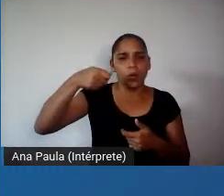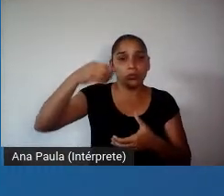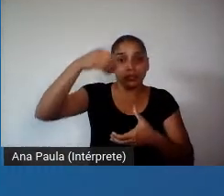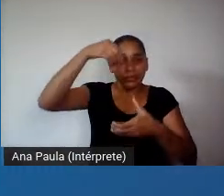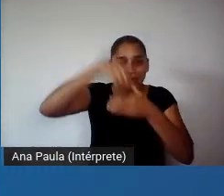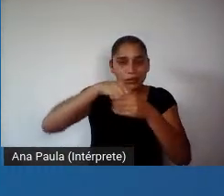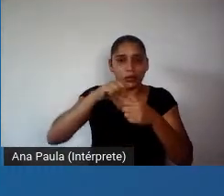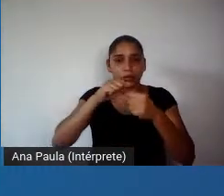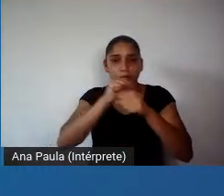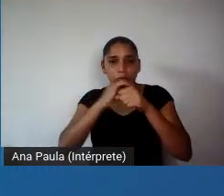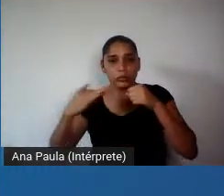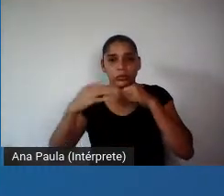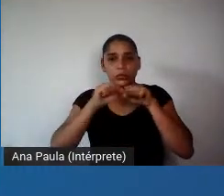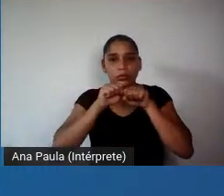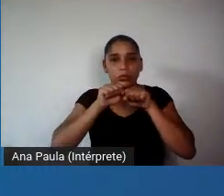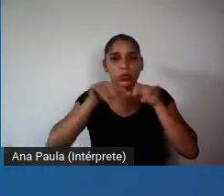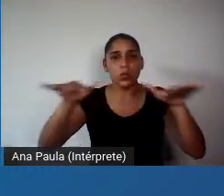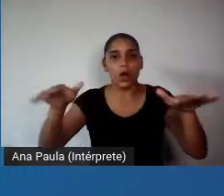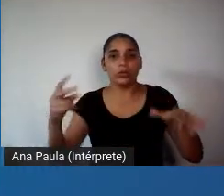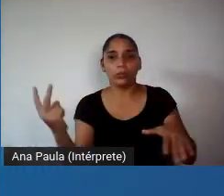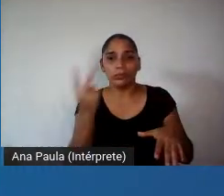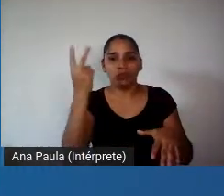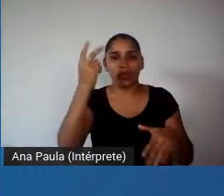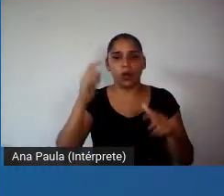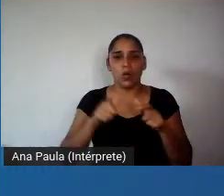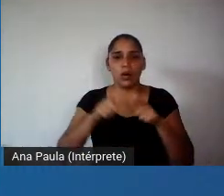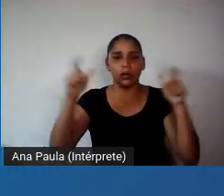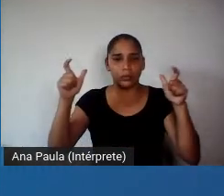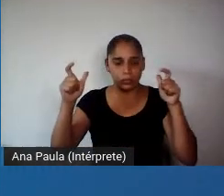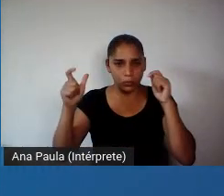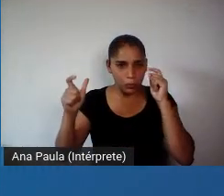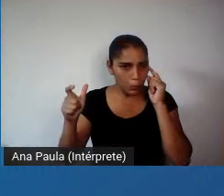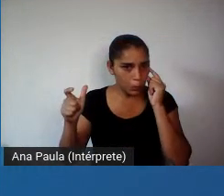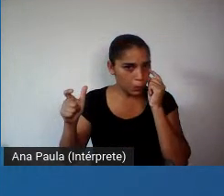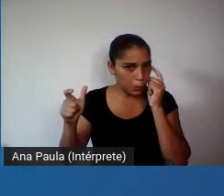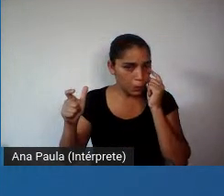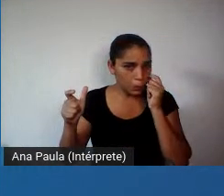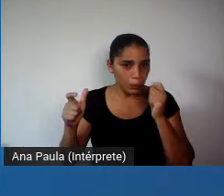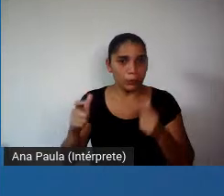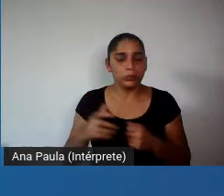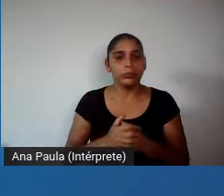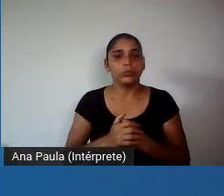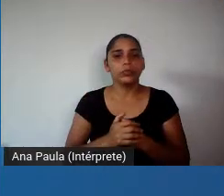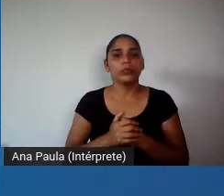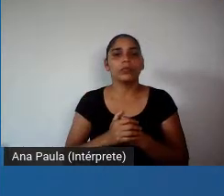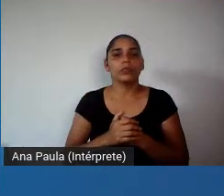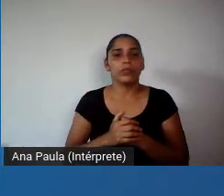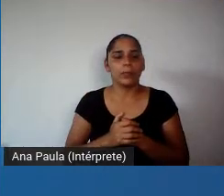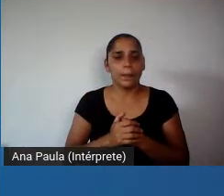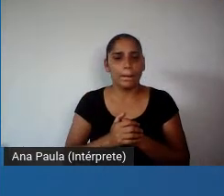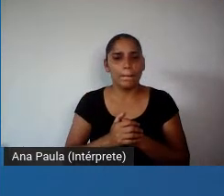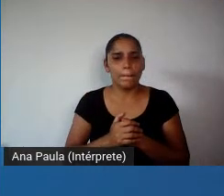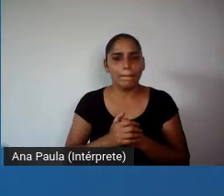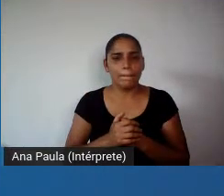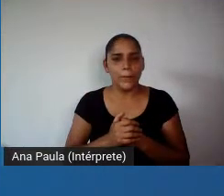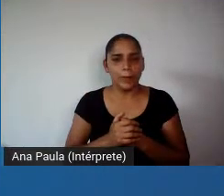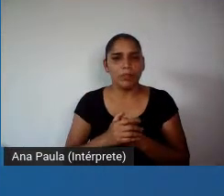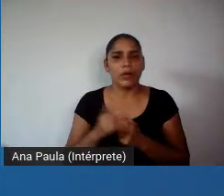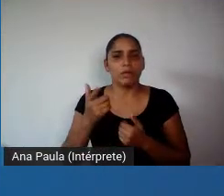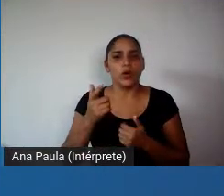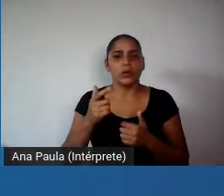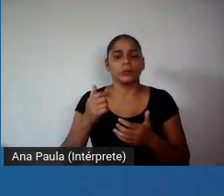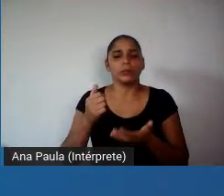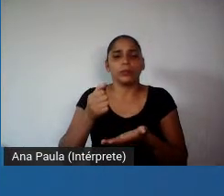pandemia, com uma alta valorização? Foram duas empresas de saúde, e da área, nesse caso, de serviços de saúde.